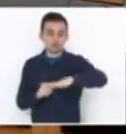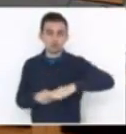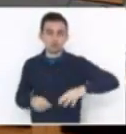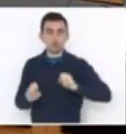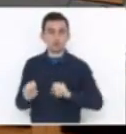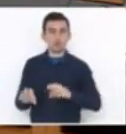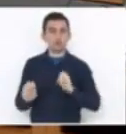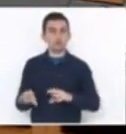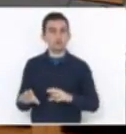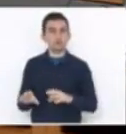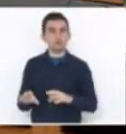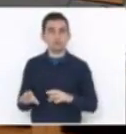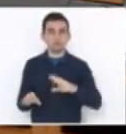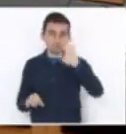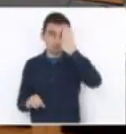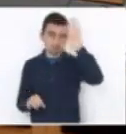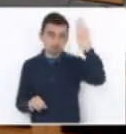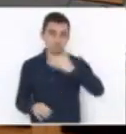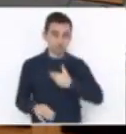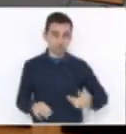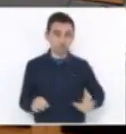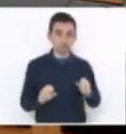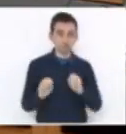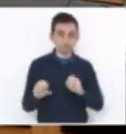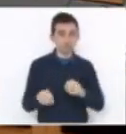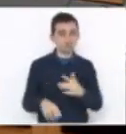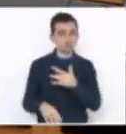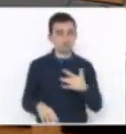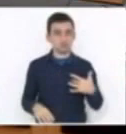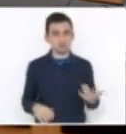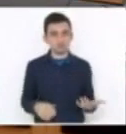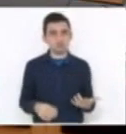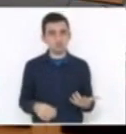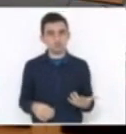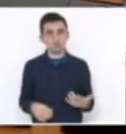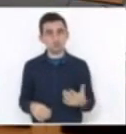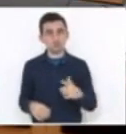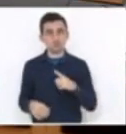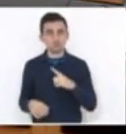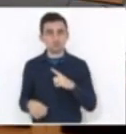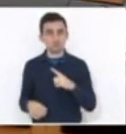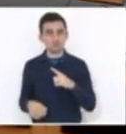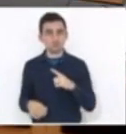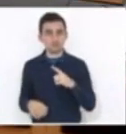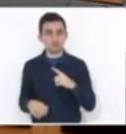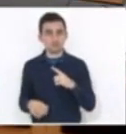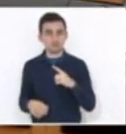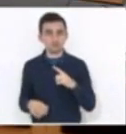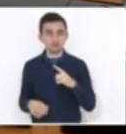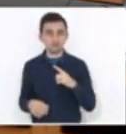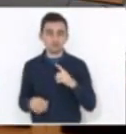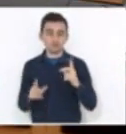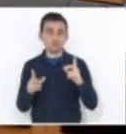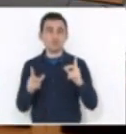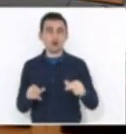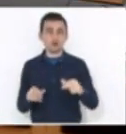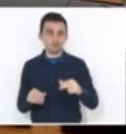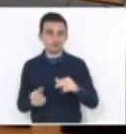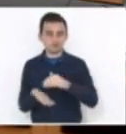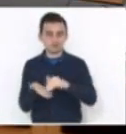porque se a prioridade do governo é a educação e saúde, nós temos uma cerca, conforme diz o secretário da Educação,